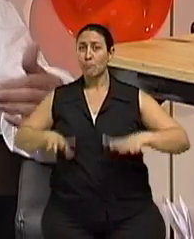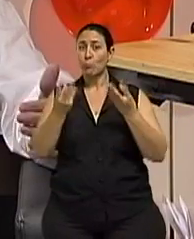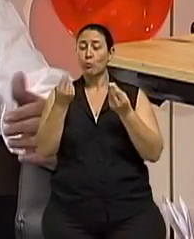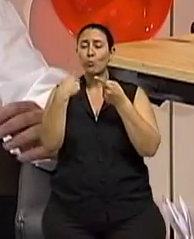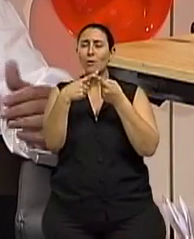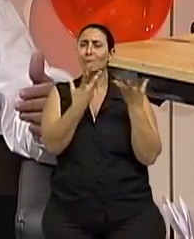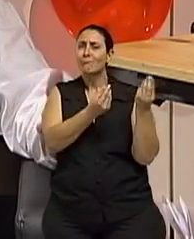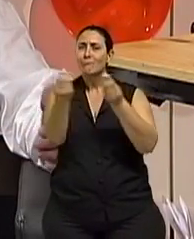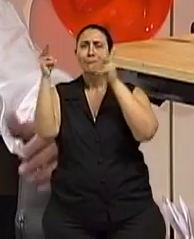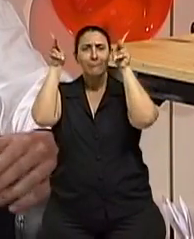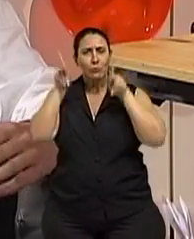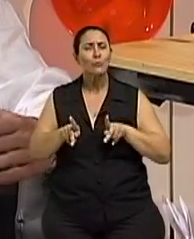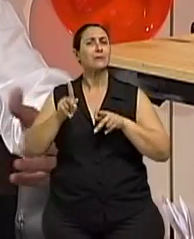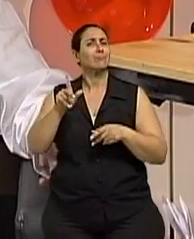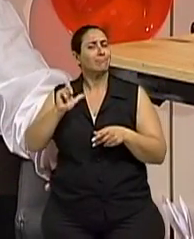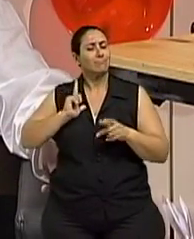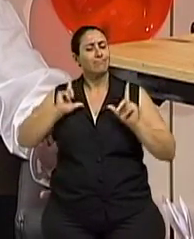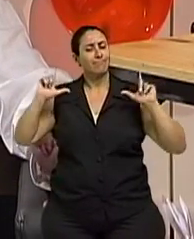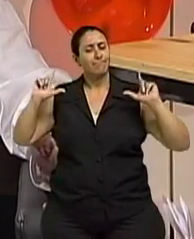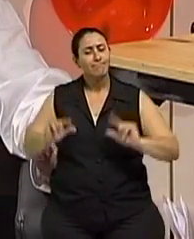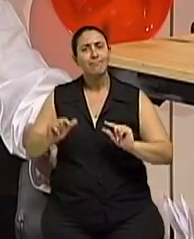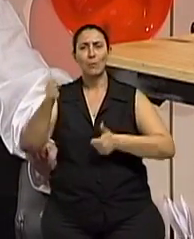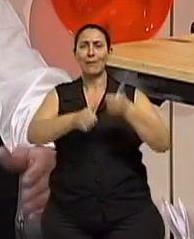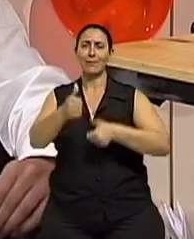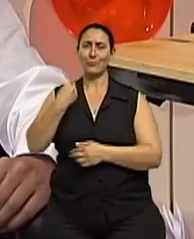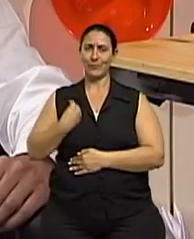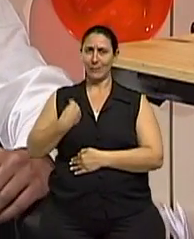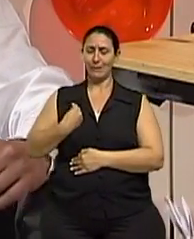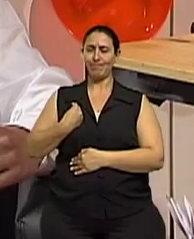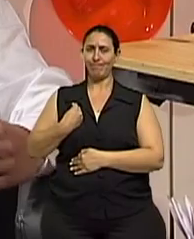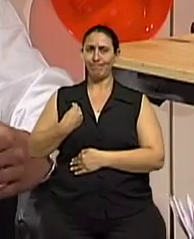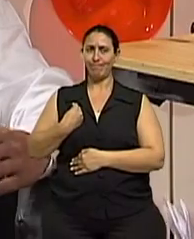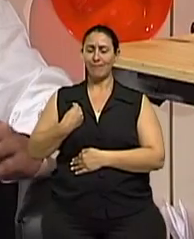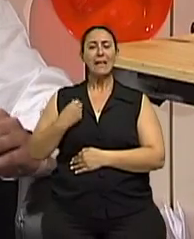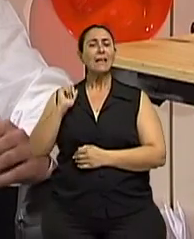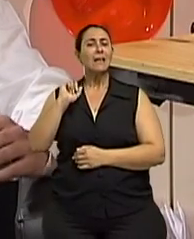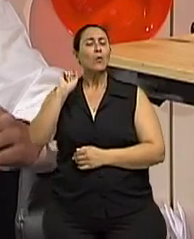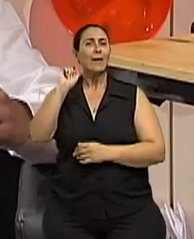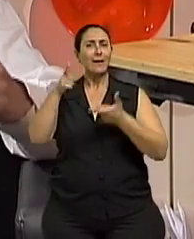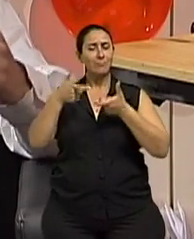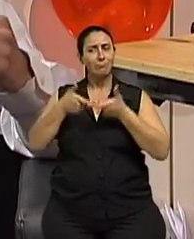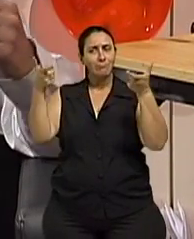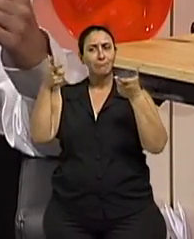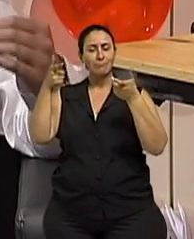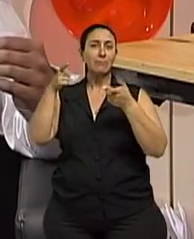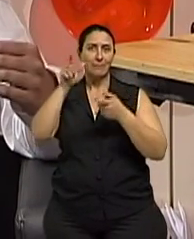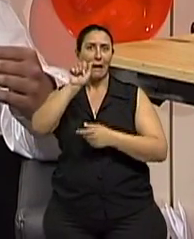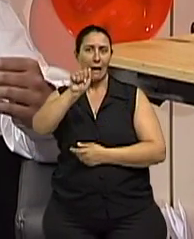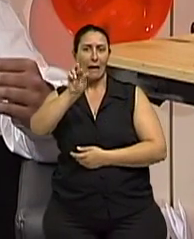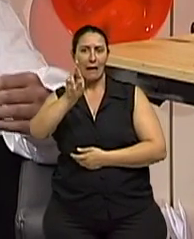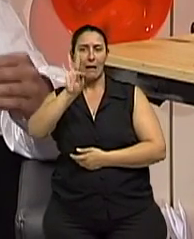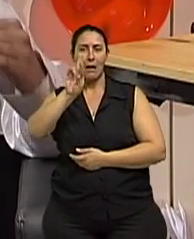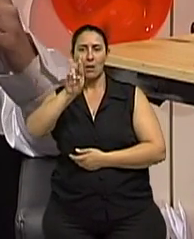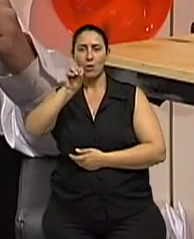existe uma busca cada vez mais frequente para uma melhora na qualidade de vida. Ah, certo. Claro. A artrose do quadril, ela se refere a